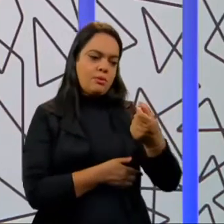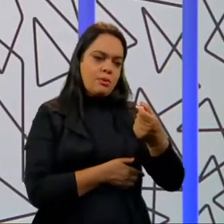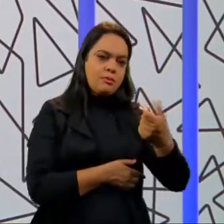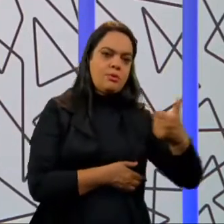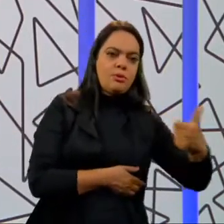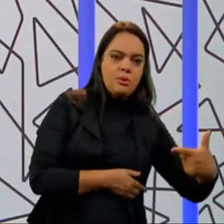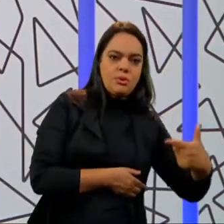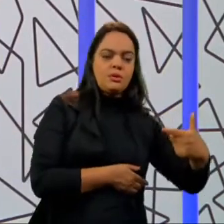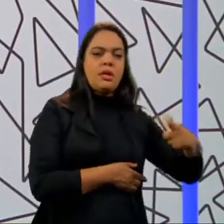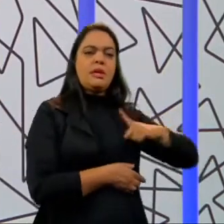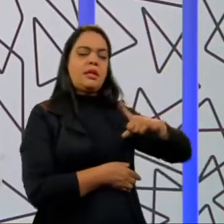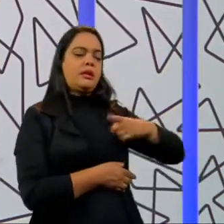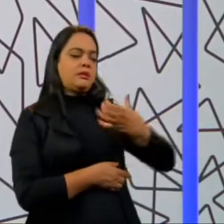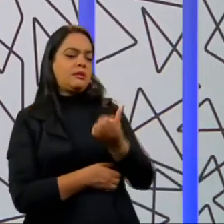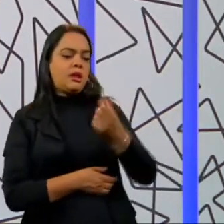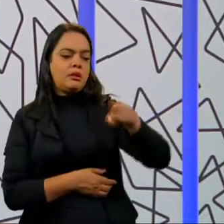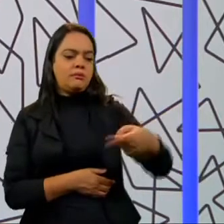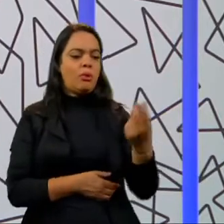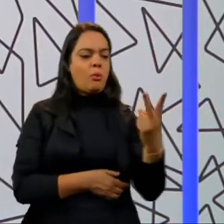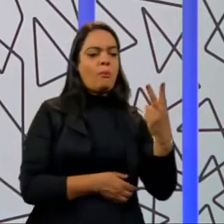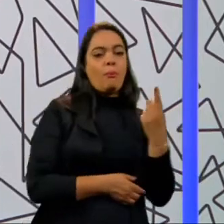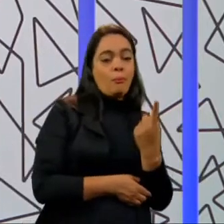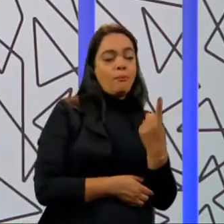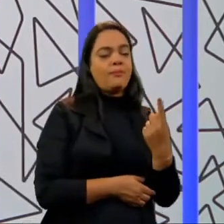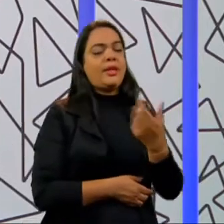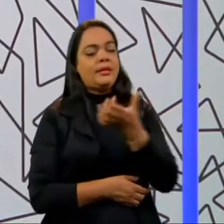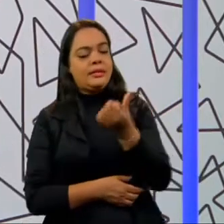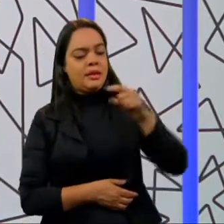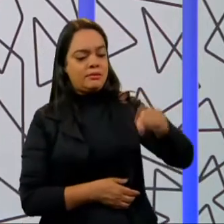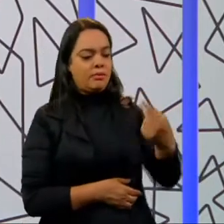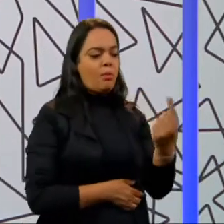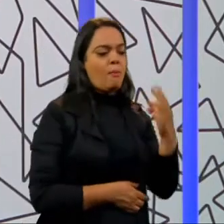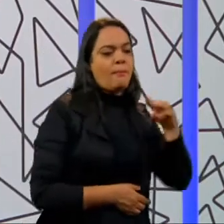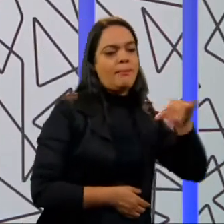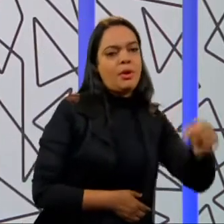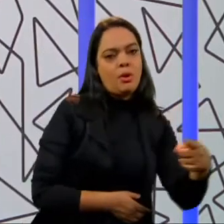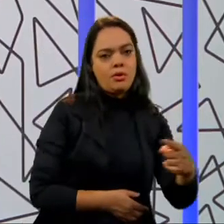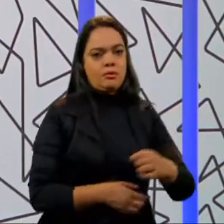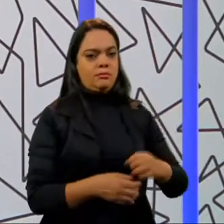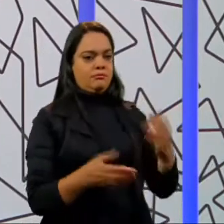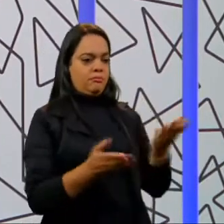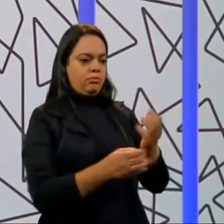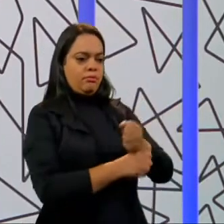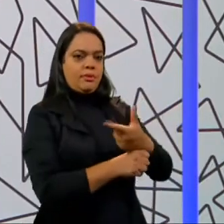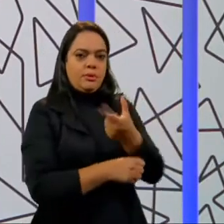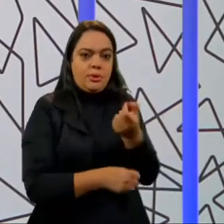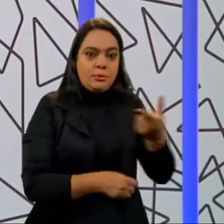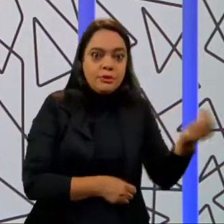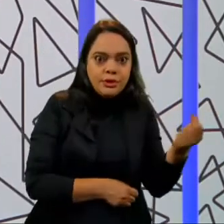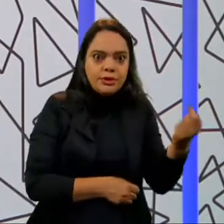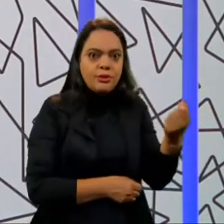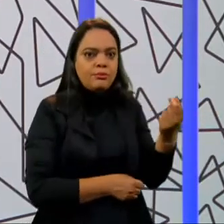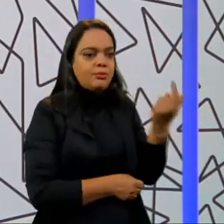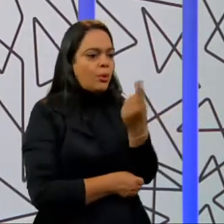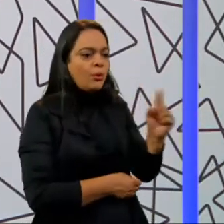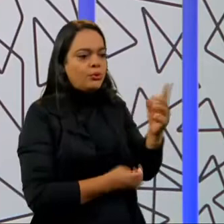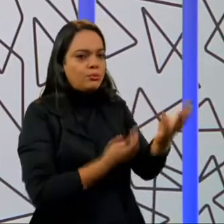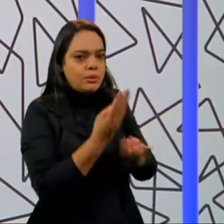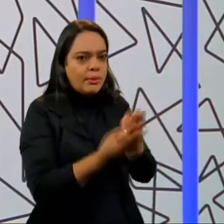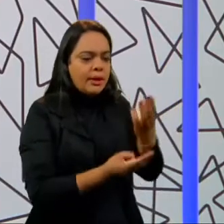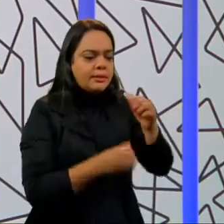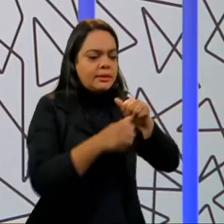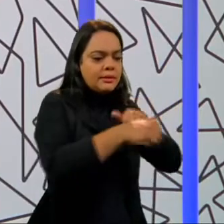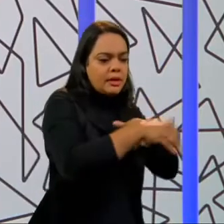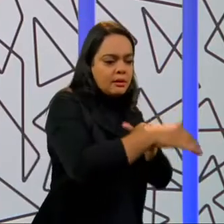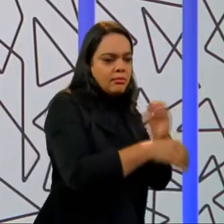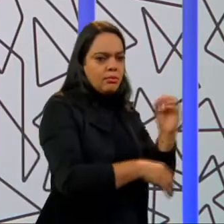2012, nós tínhamos 6,1 milhões de trabalhadores domésticos. E, agora, em 2020, nesse último trimestre, da informação de setembro, outubro e